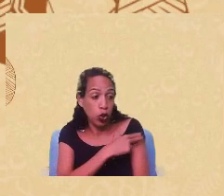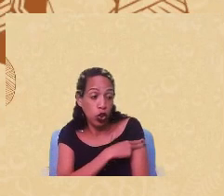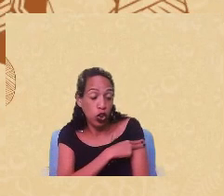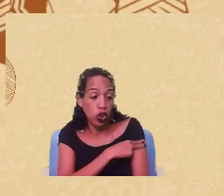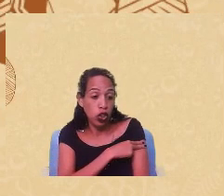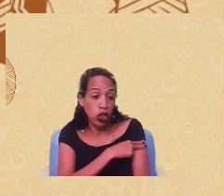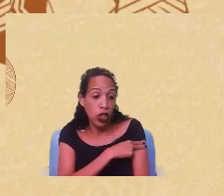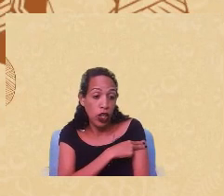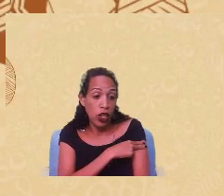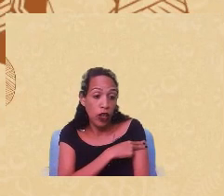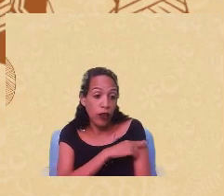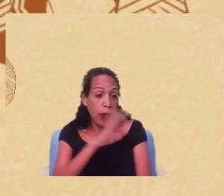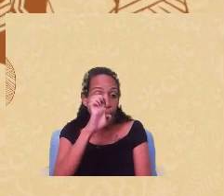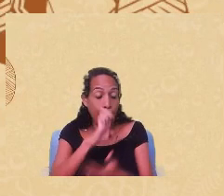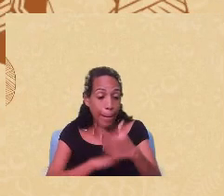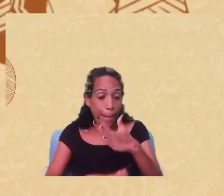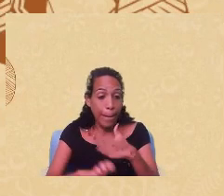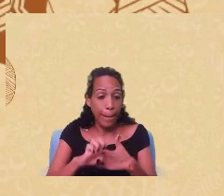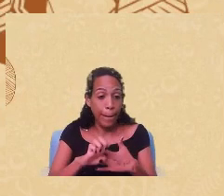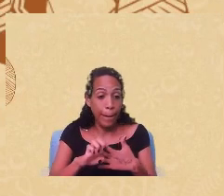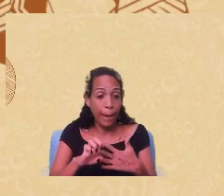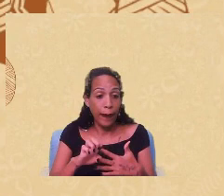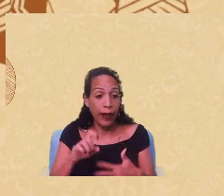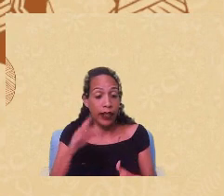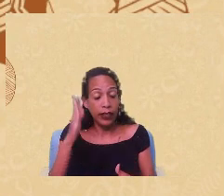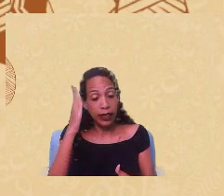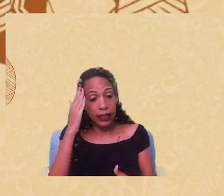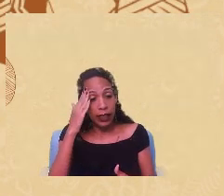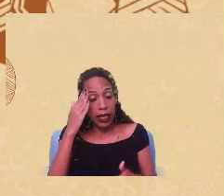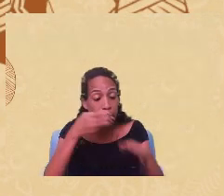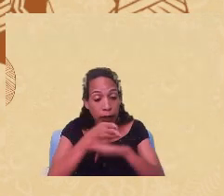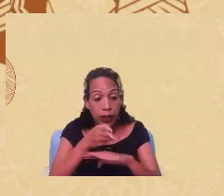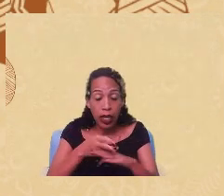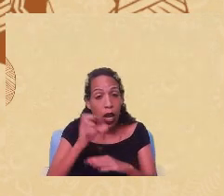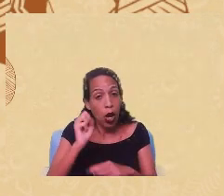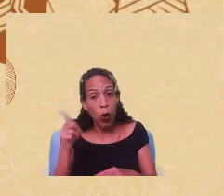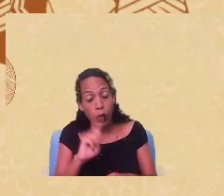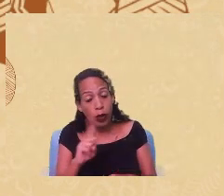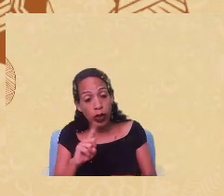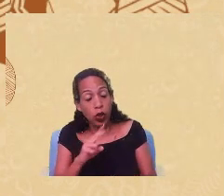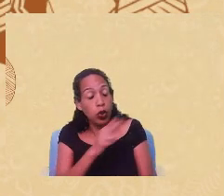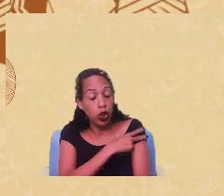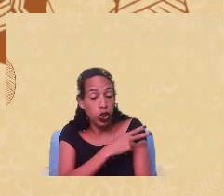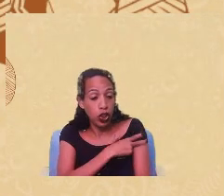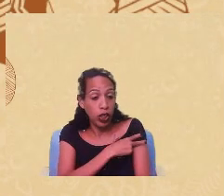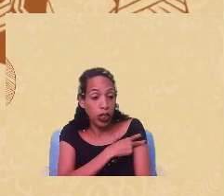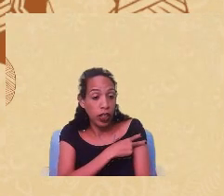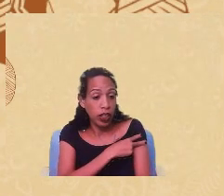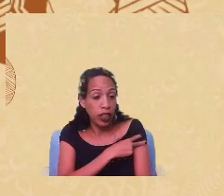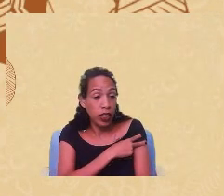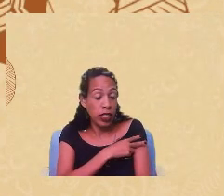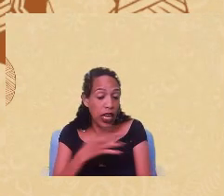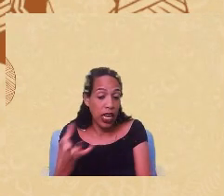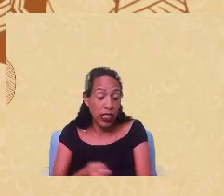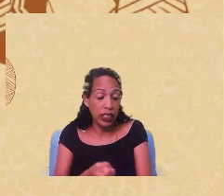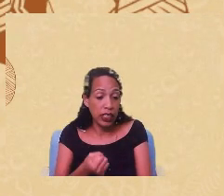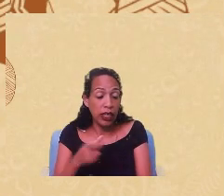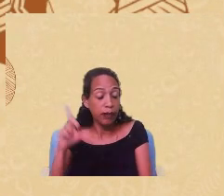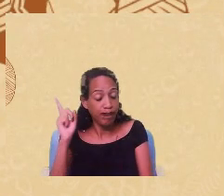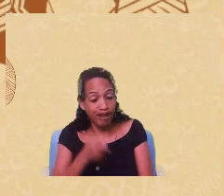indústria ele sabe quantos pretos vão entrar e não vão entrar a chefia ela recebe esse comando